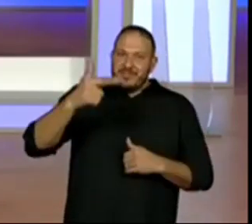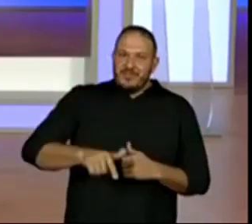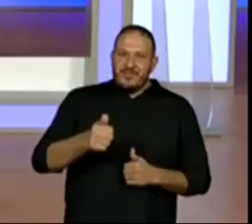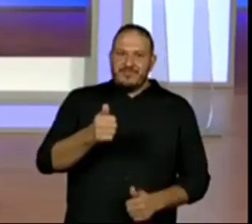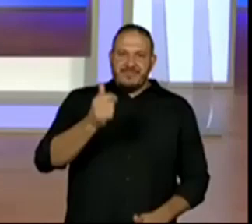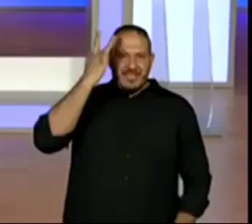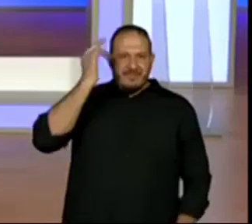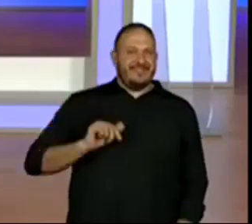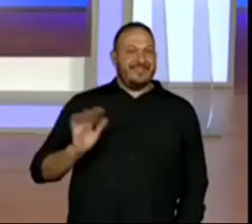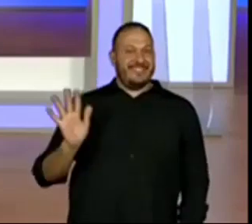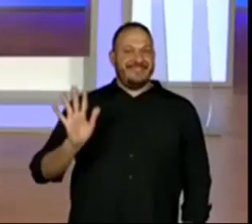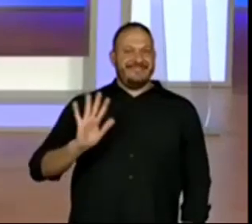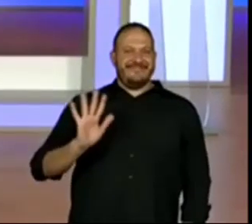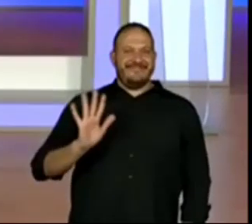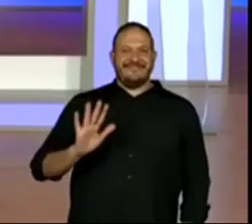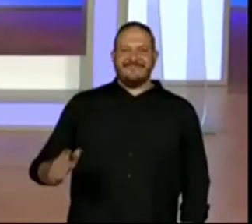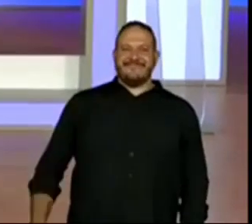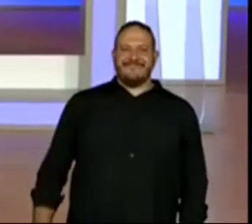Até lá. Tchau, tchau.